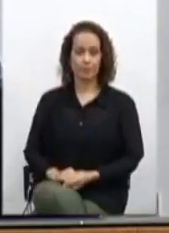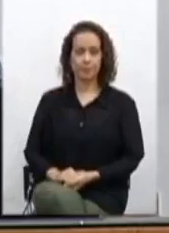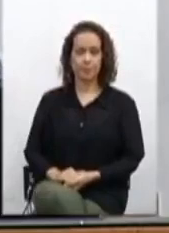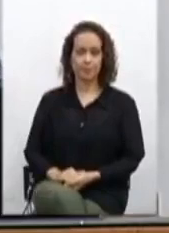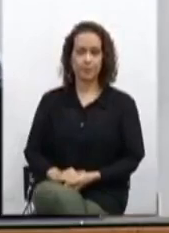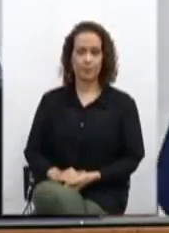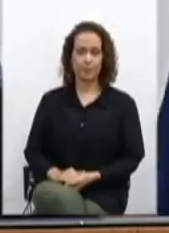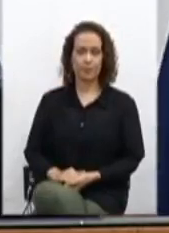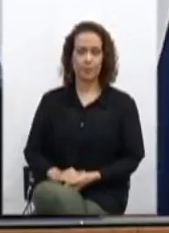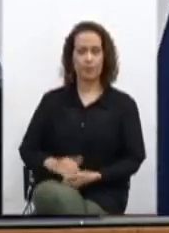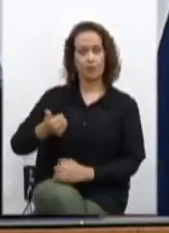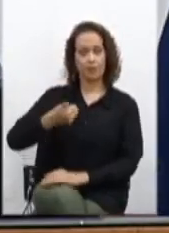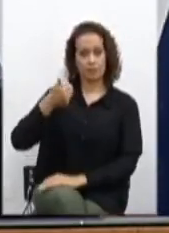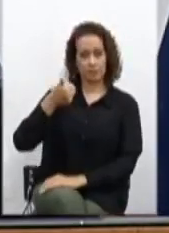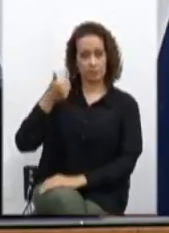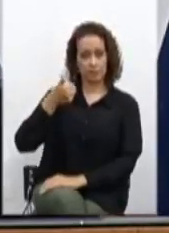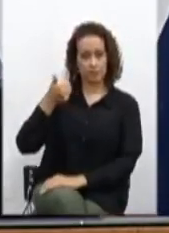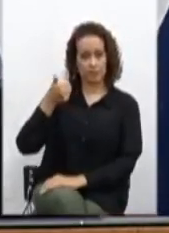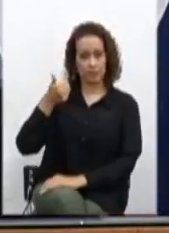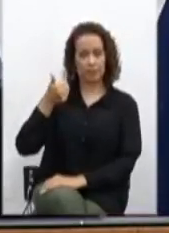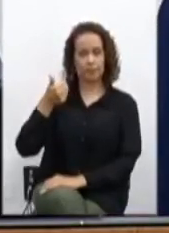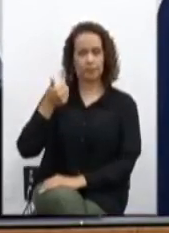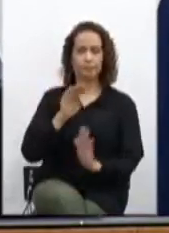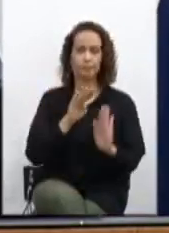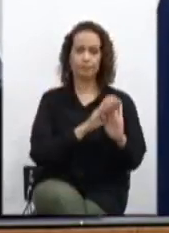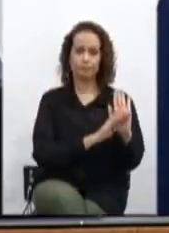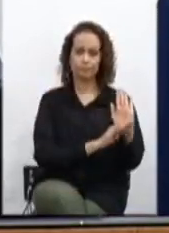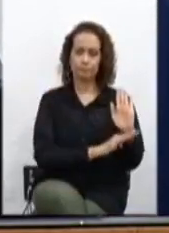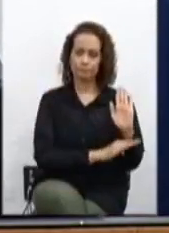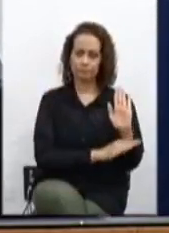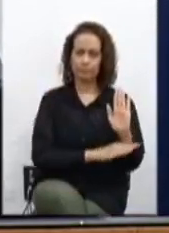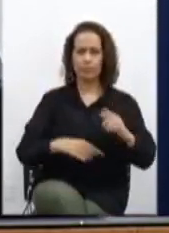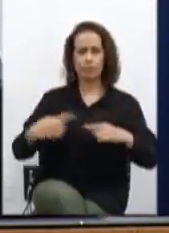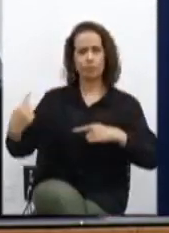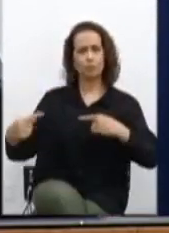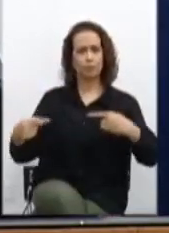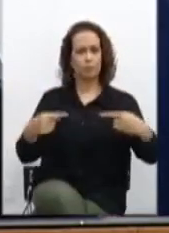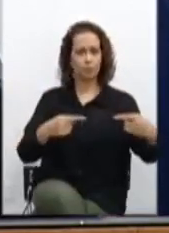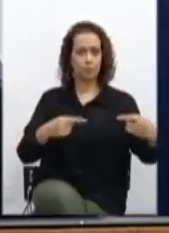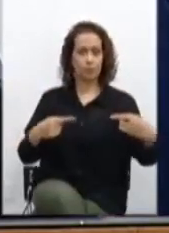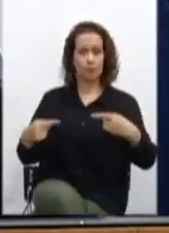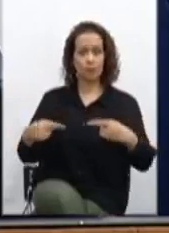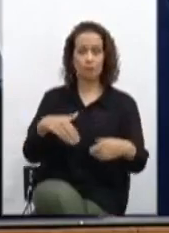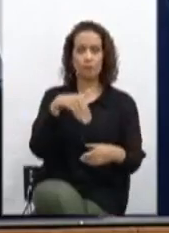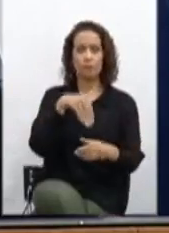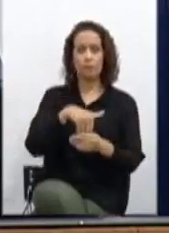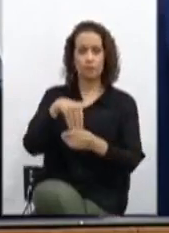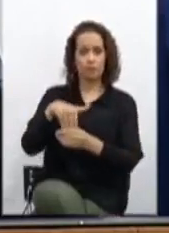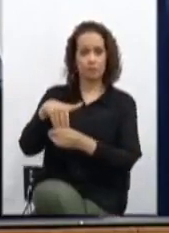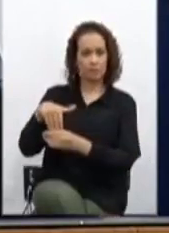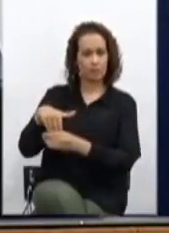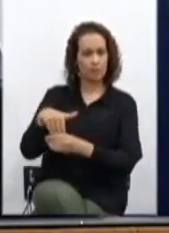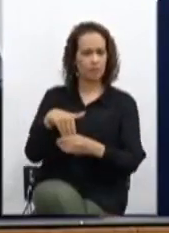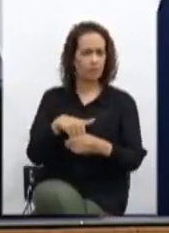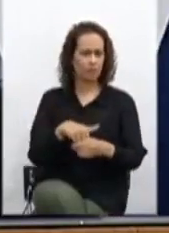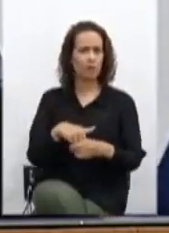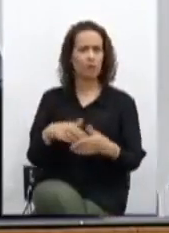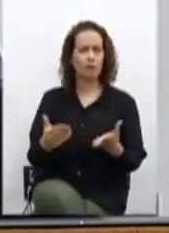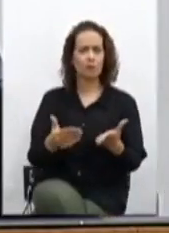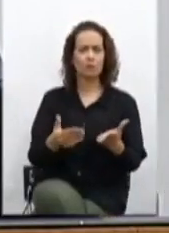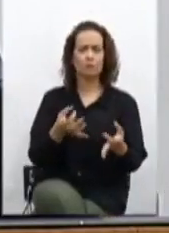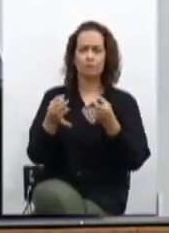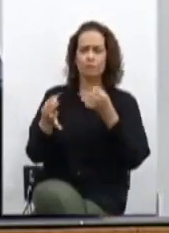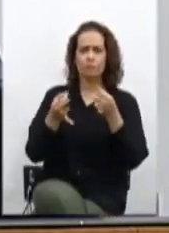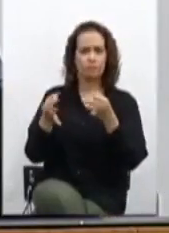Passa-se a primeira fase da ordem do dia, que compreende a discussão e a votação de pareceres sobre